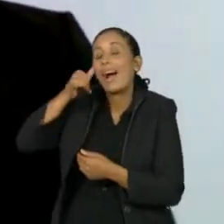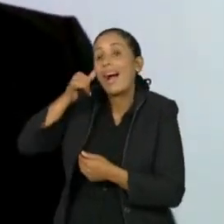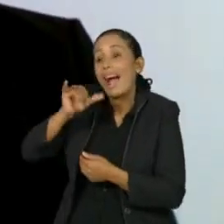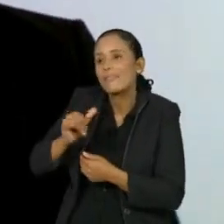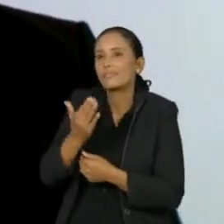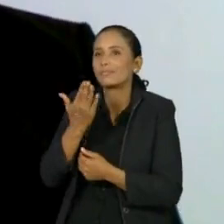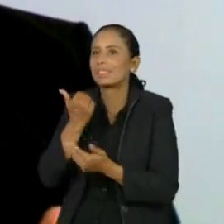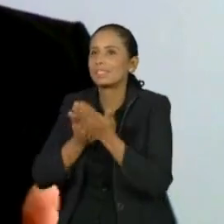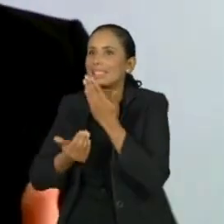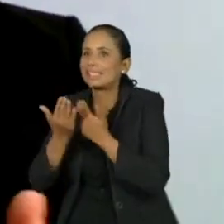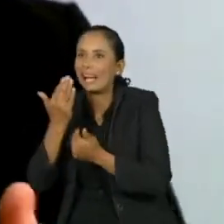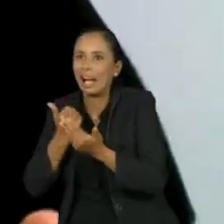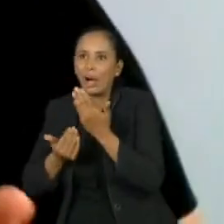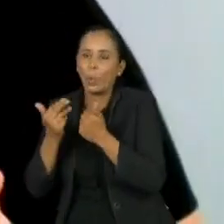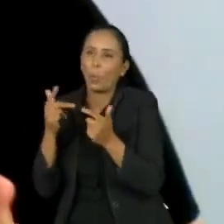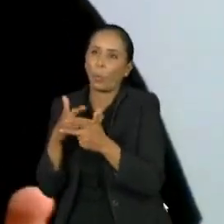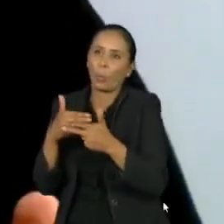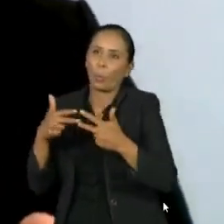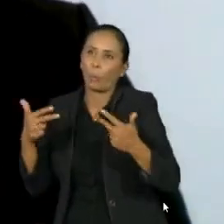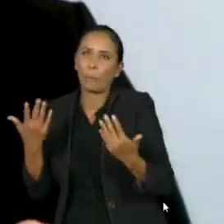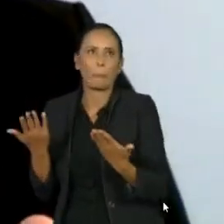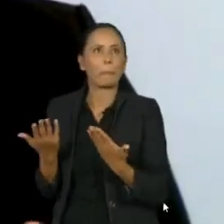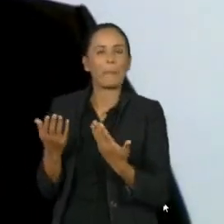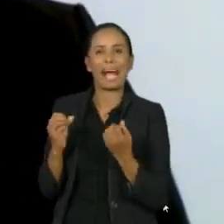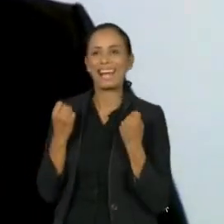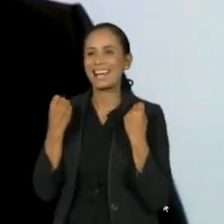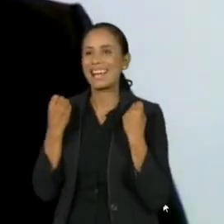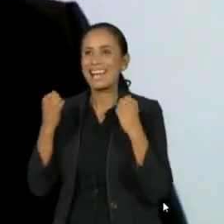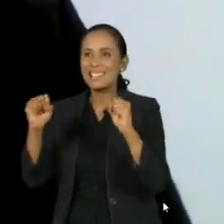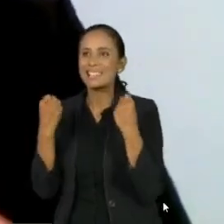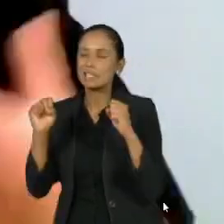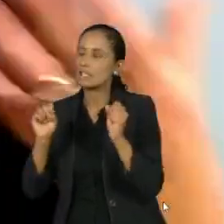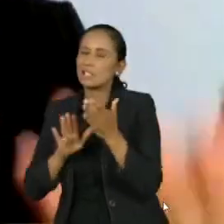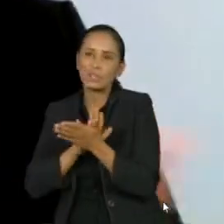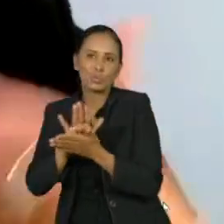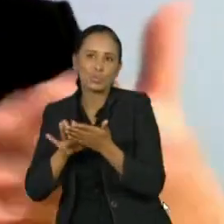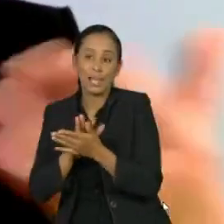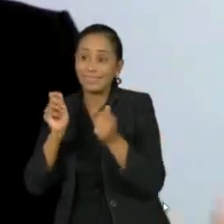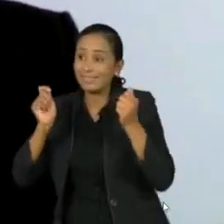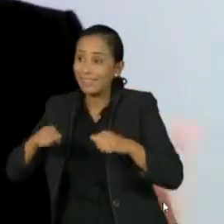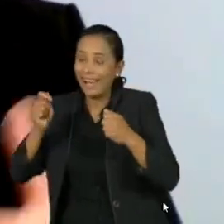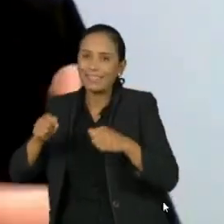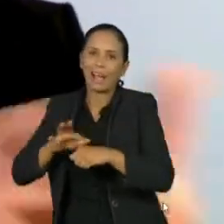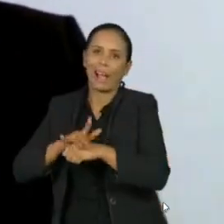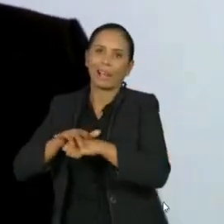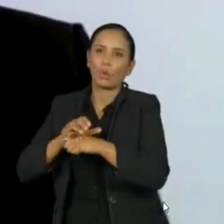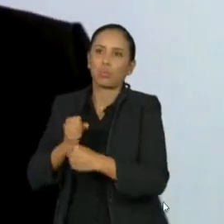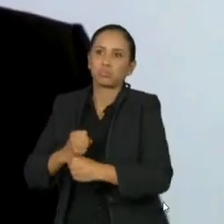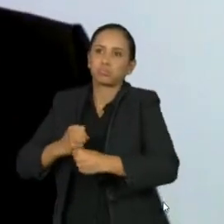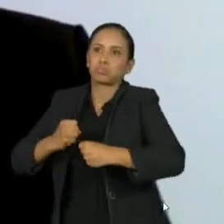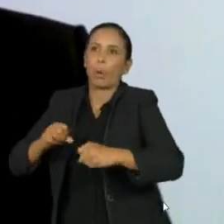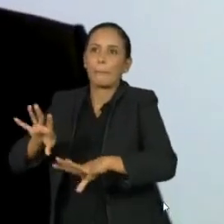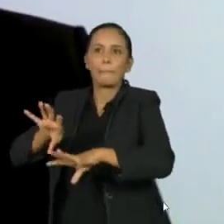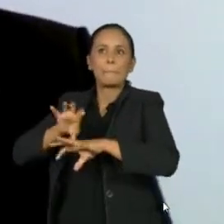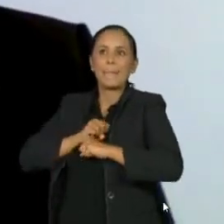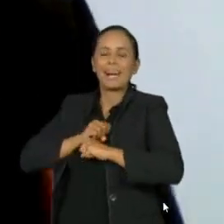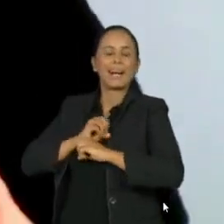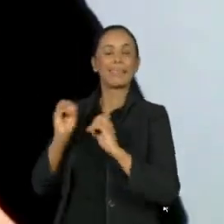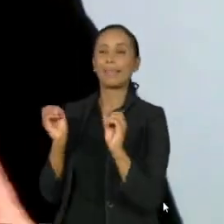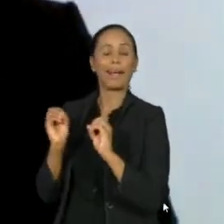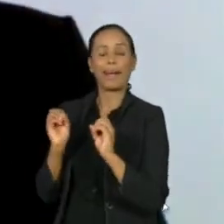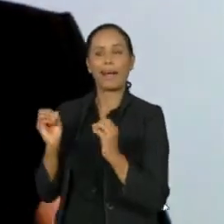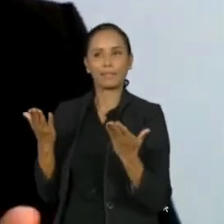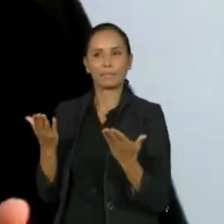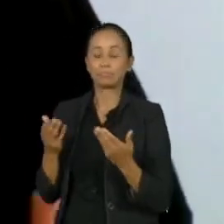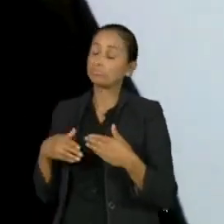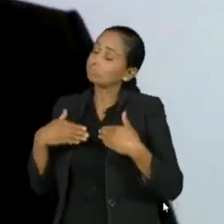minimizasse essa obesidade, para que essas doenças não apareçam na incidência ou na quantidade que elas têm aparecido.